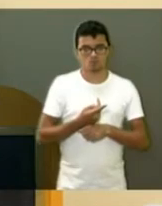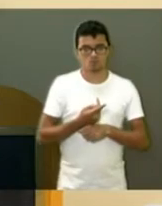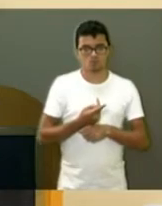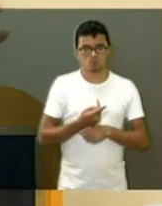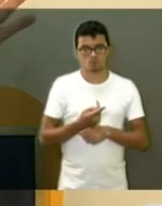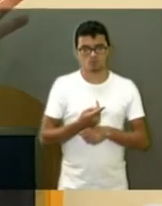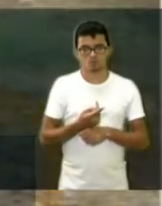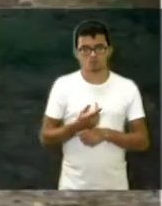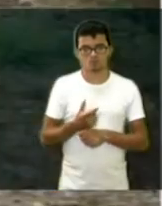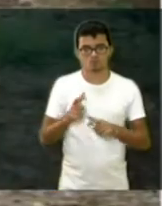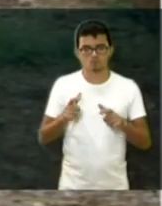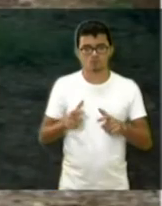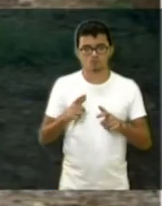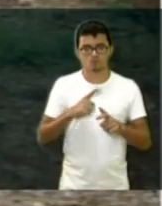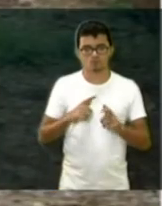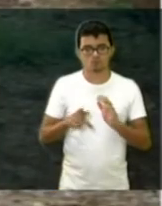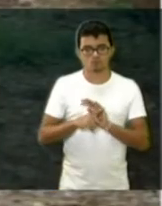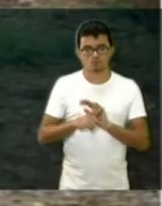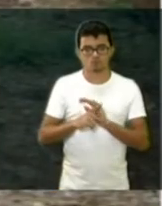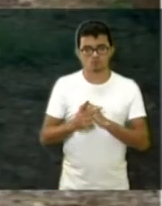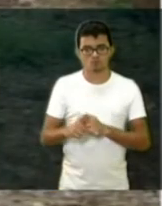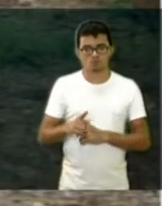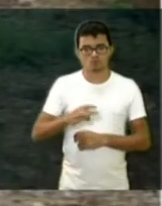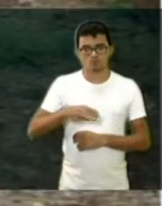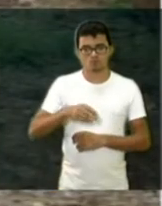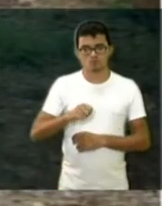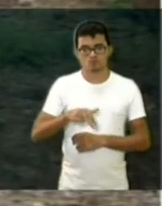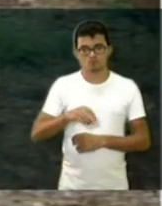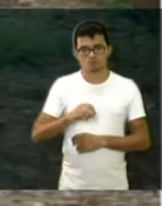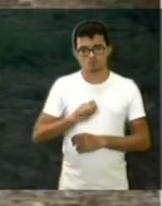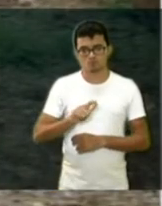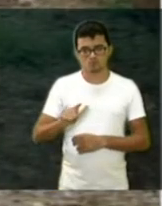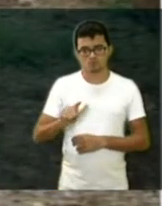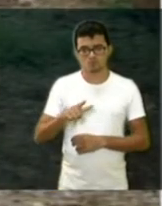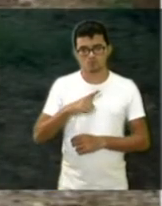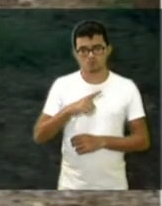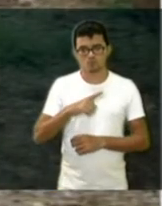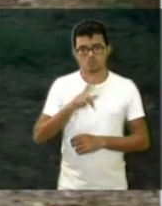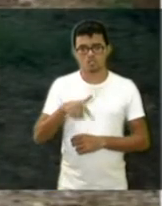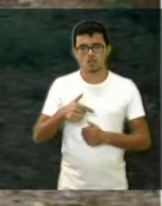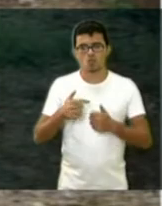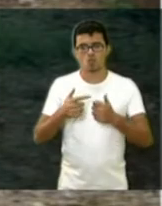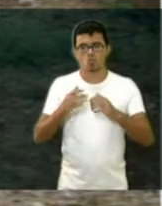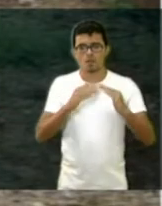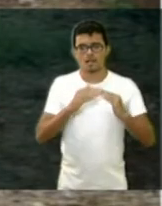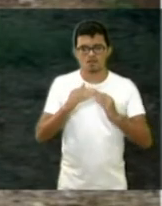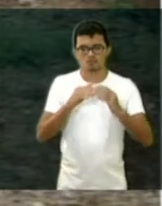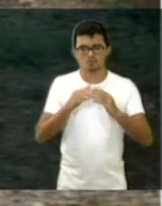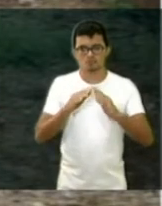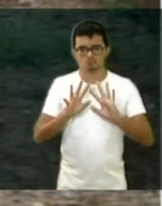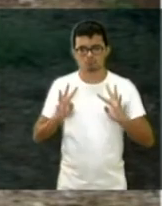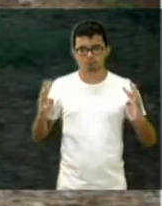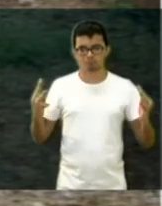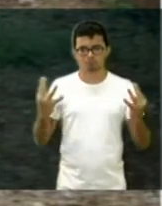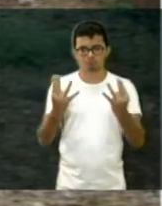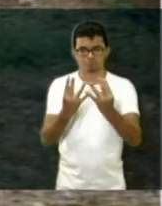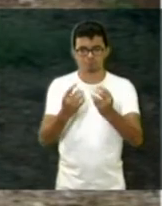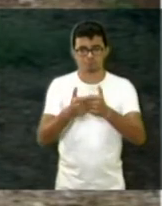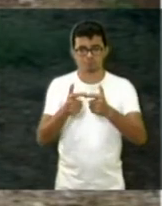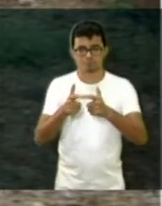aqui, nas duas pistas, Manoel Rodrigo Jacó, nós temos o condomínio Vira-Gran-Vilagem, e atrás,